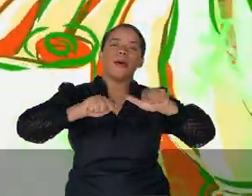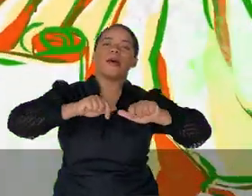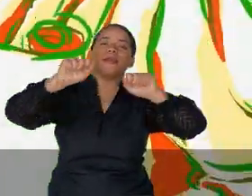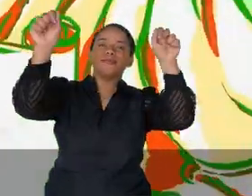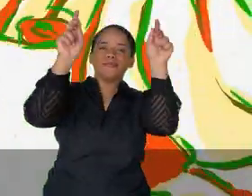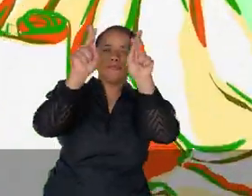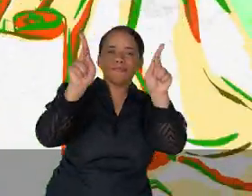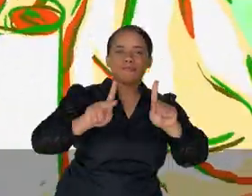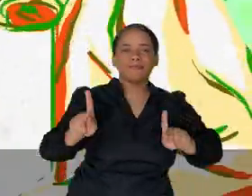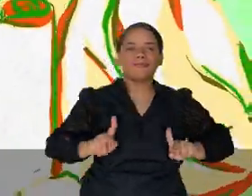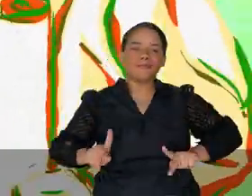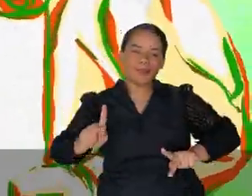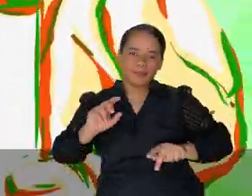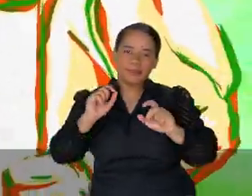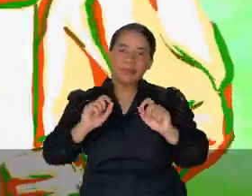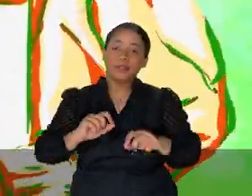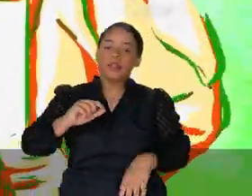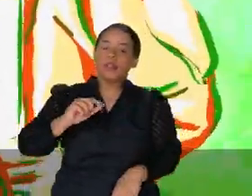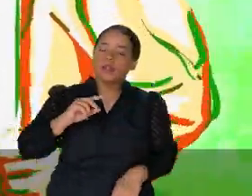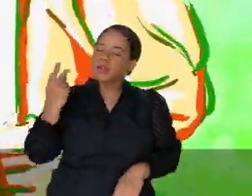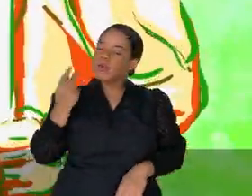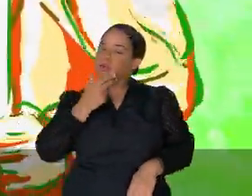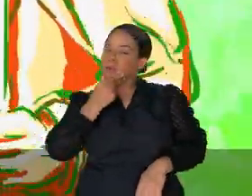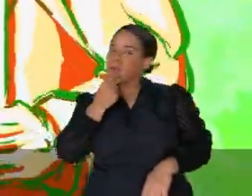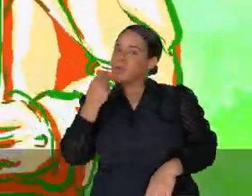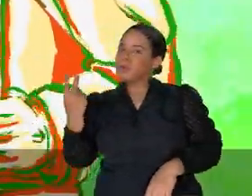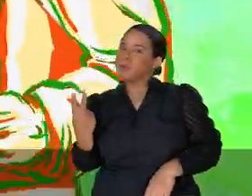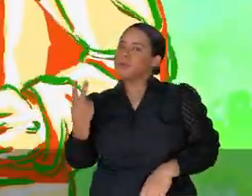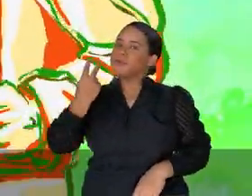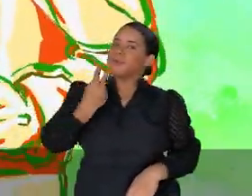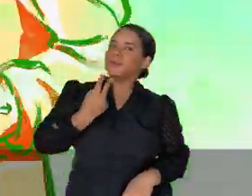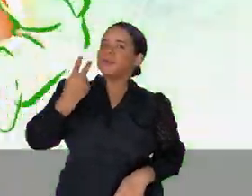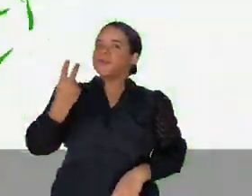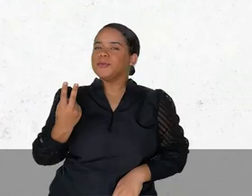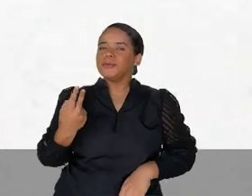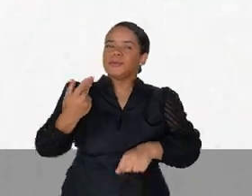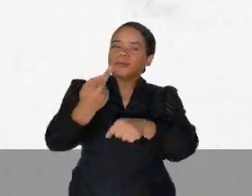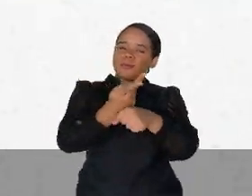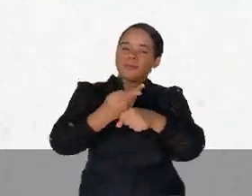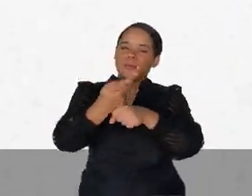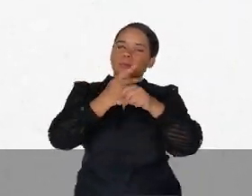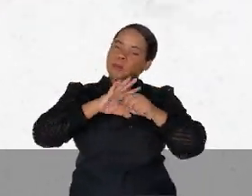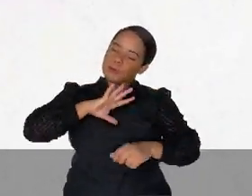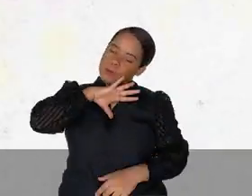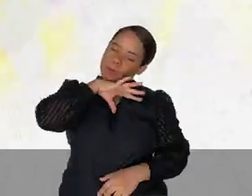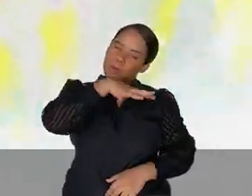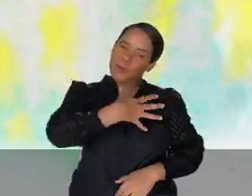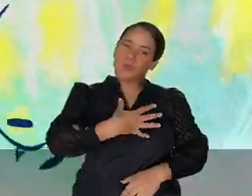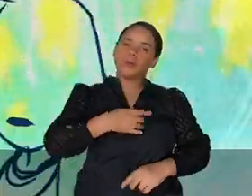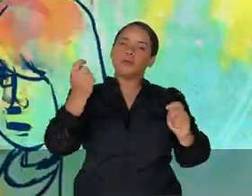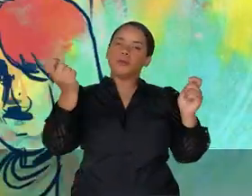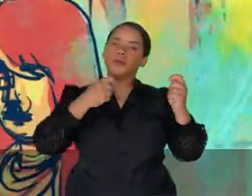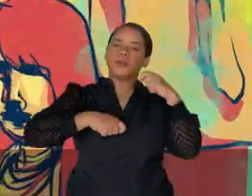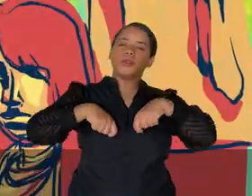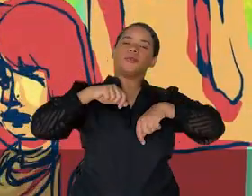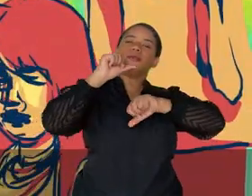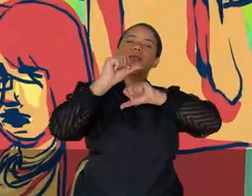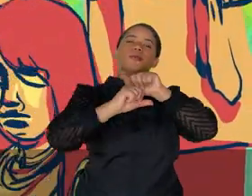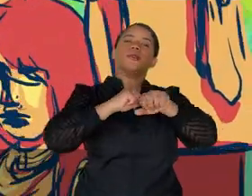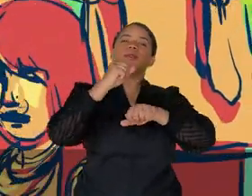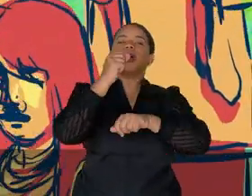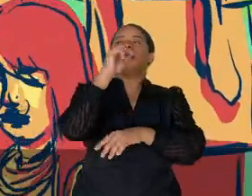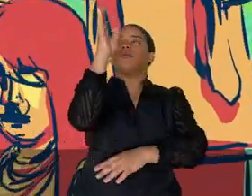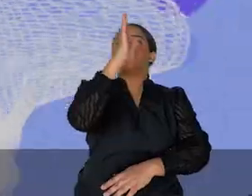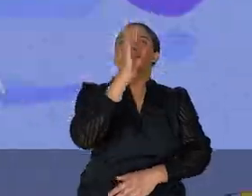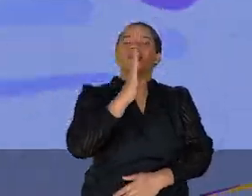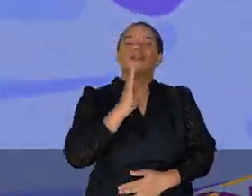trabalho e da paz, aventura de dois bandeirantes, a semente